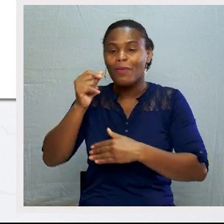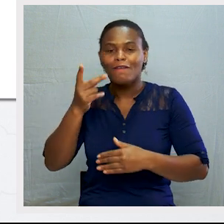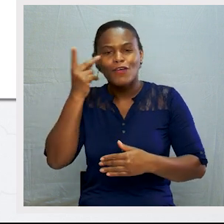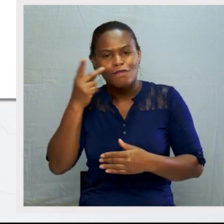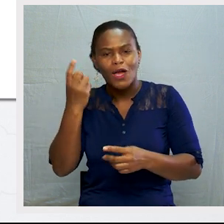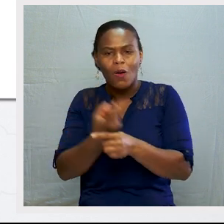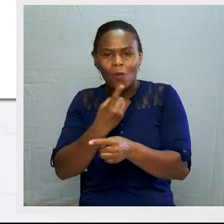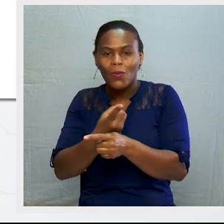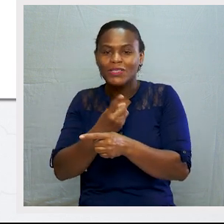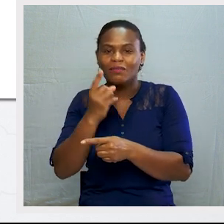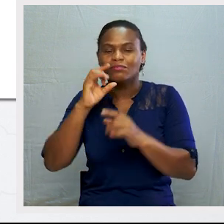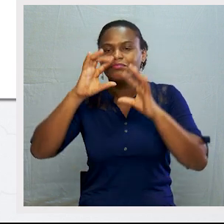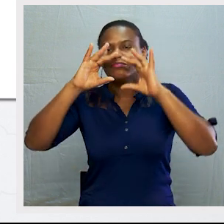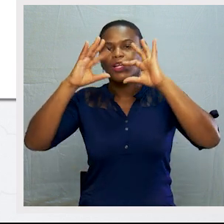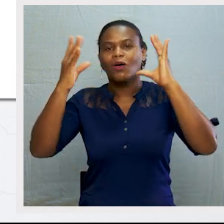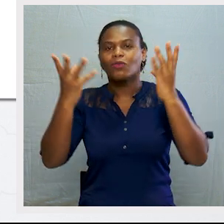colhiam da natureza.